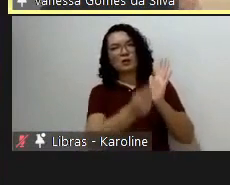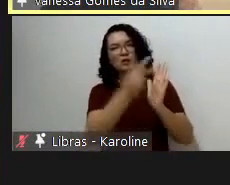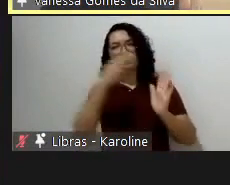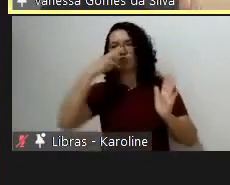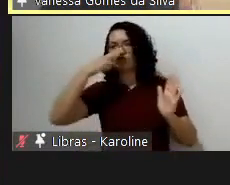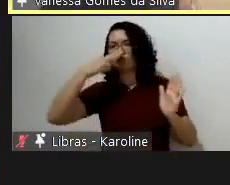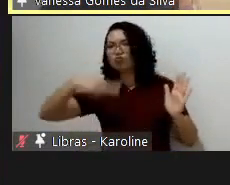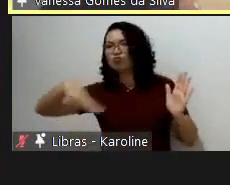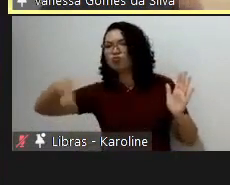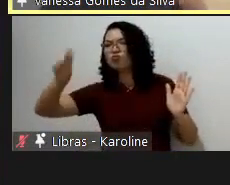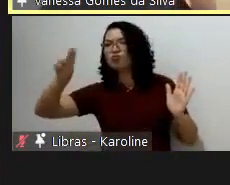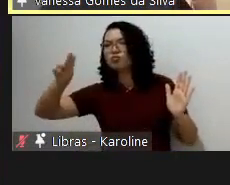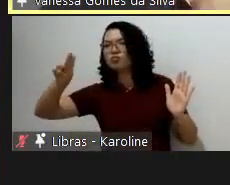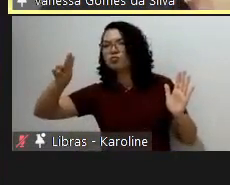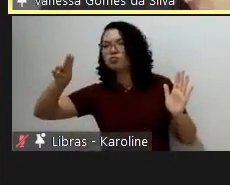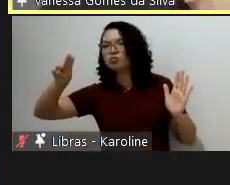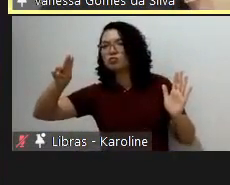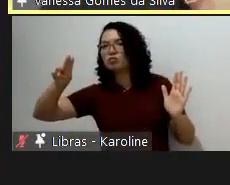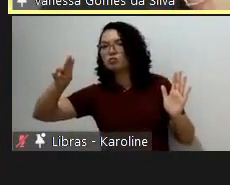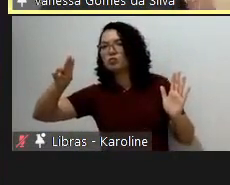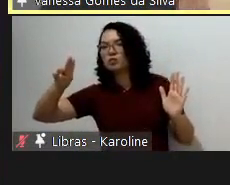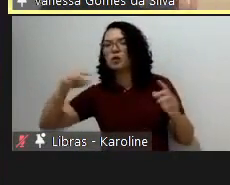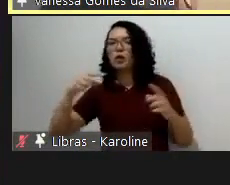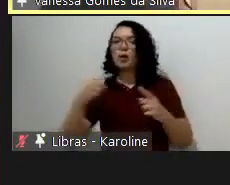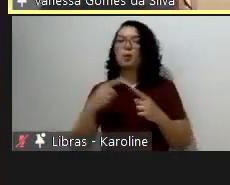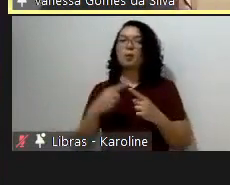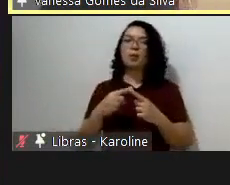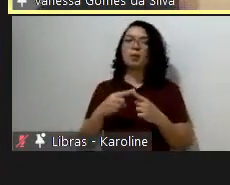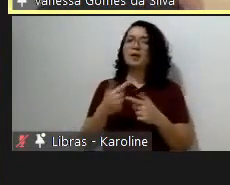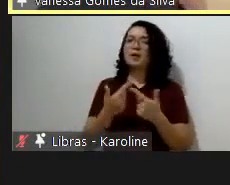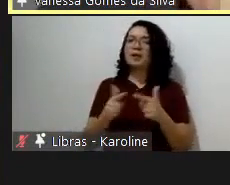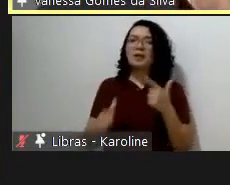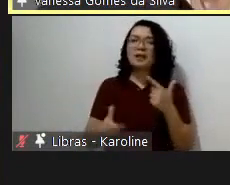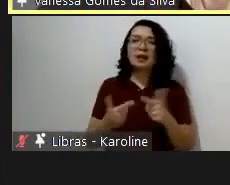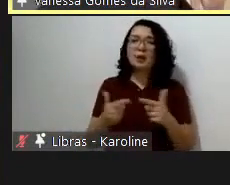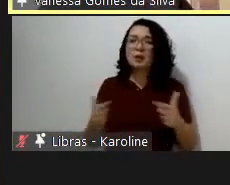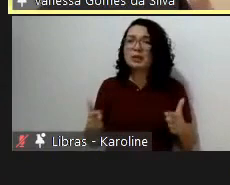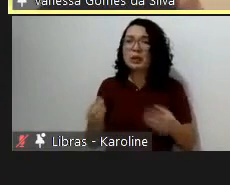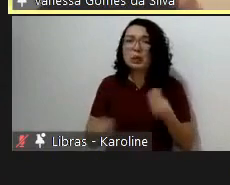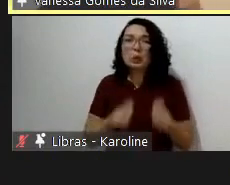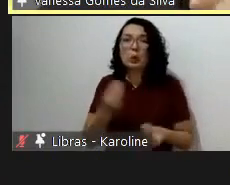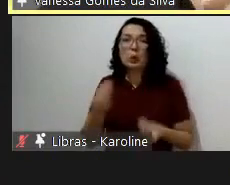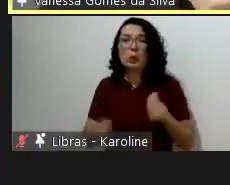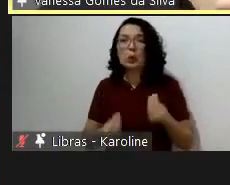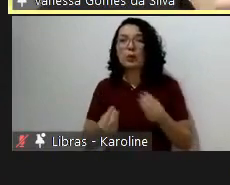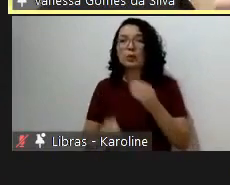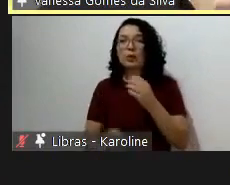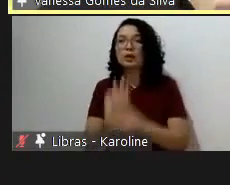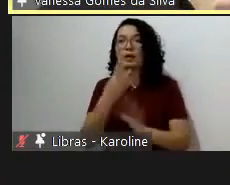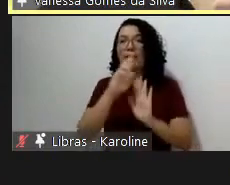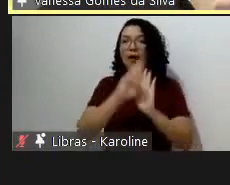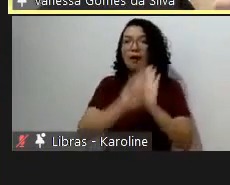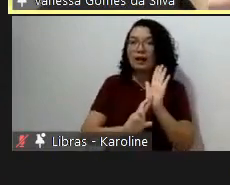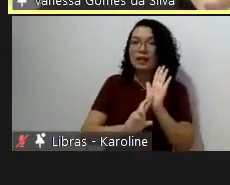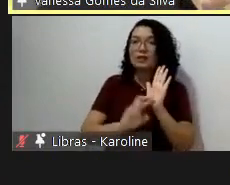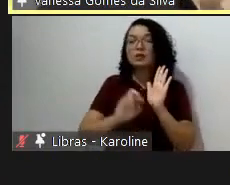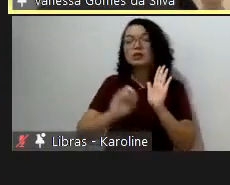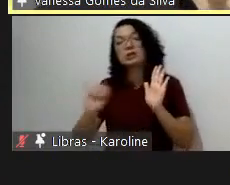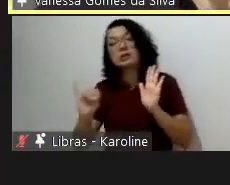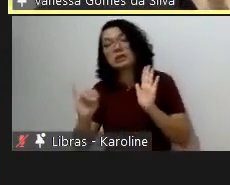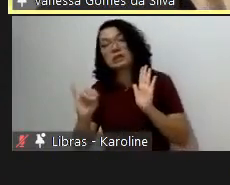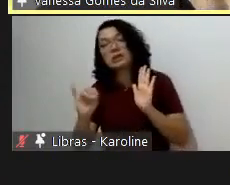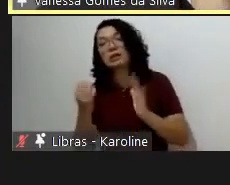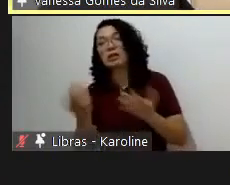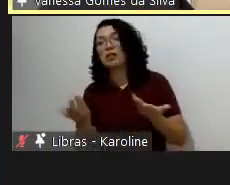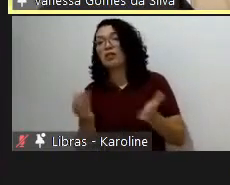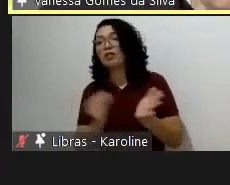objetivamente se eu não tratar de avaliação do ciclo de vida, que é uma técnica duríssima. Como que eu faço isso para trazer para a sala de aula e para